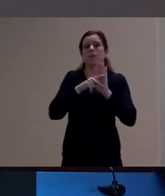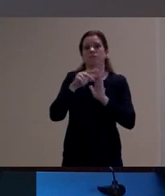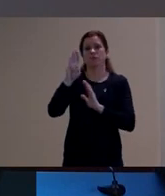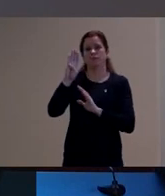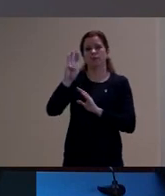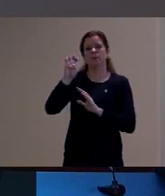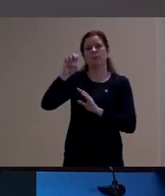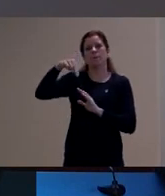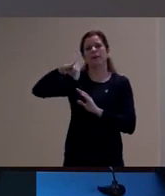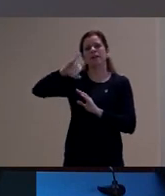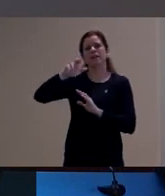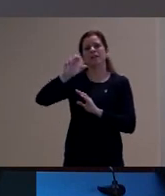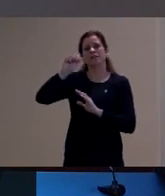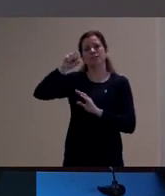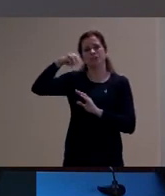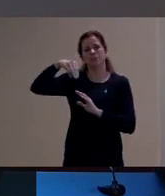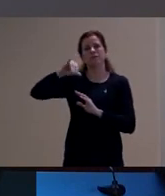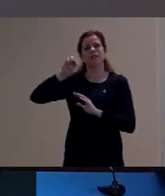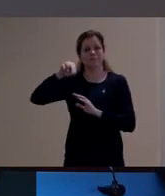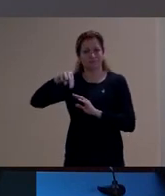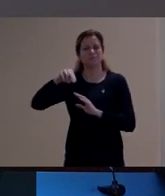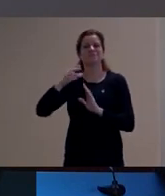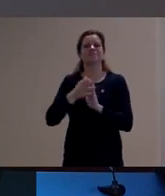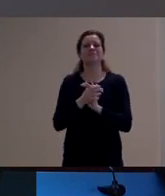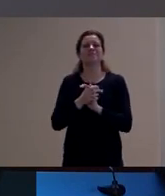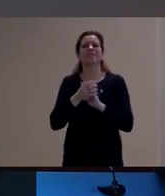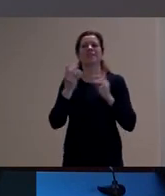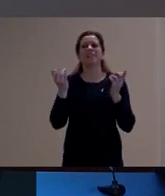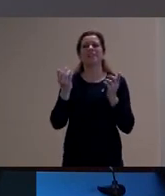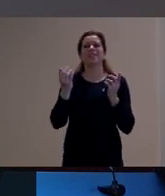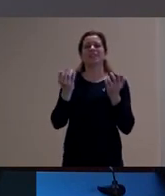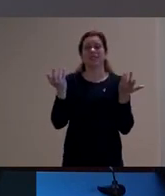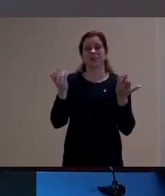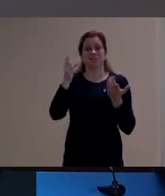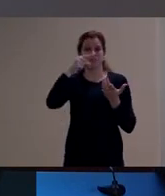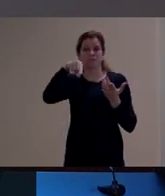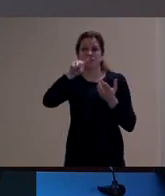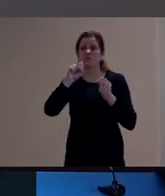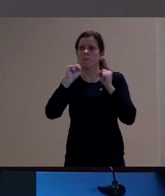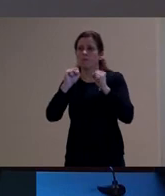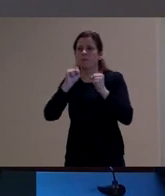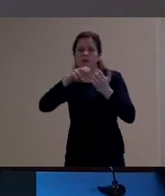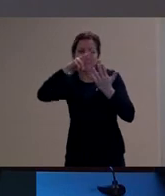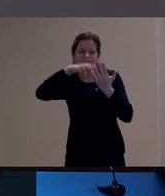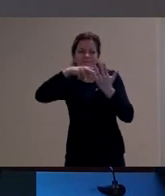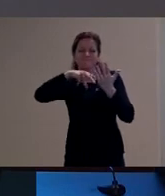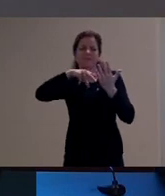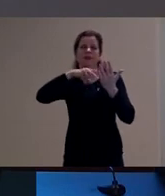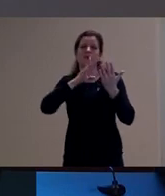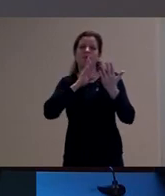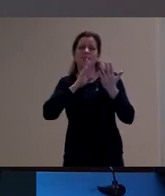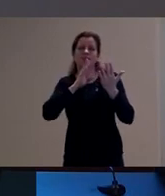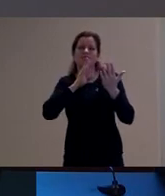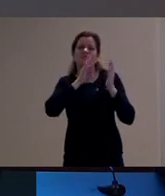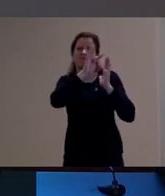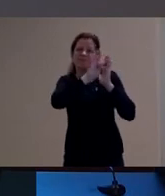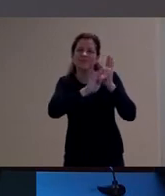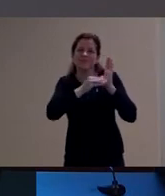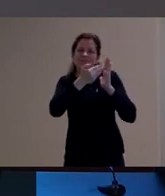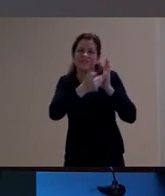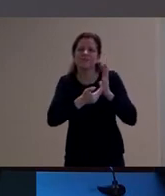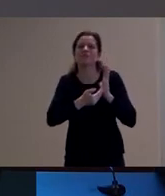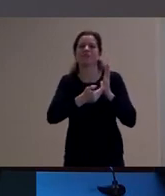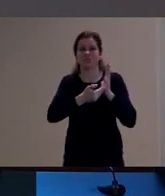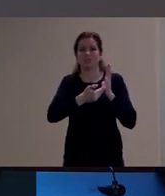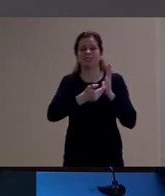depois eu vou tentar localizar um pouco para quem tiver interesse em aprofundar, mas o Walter